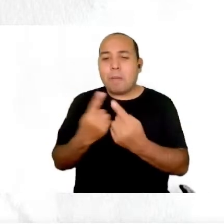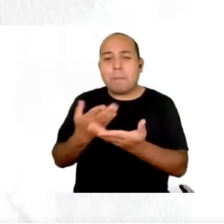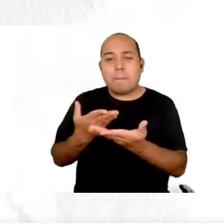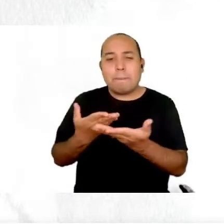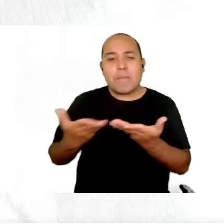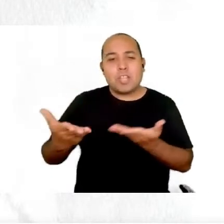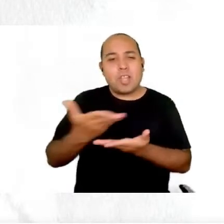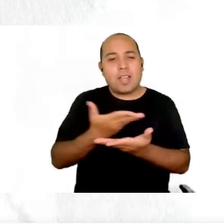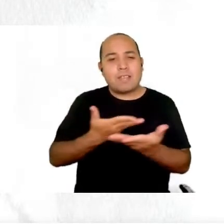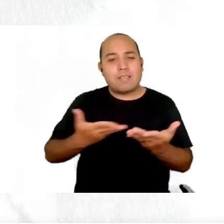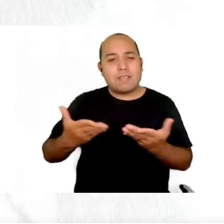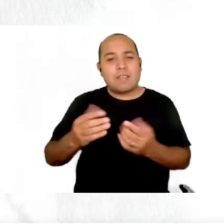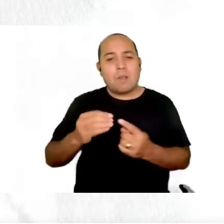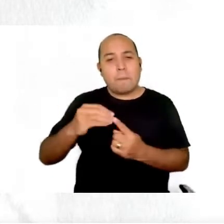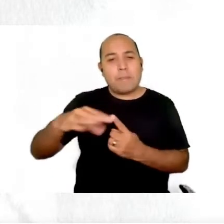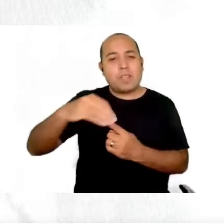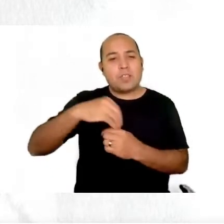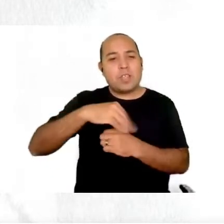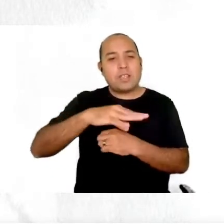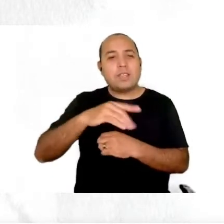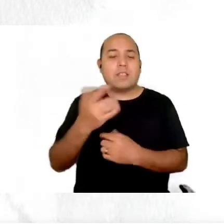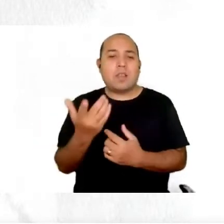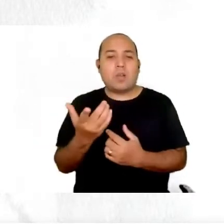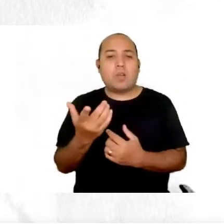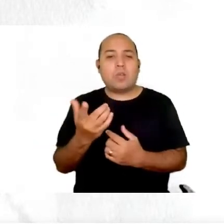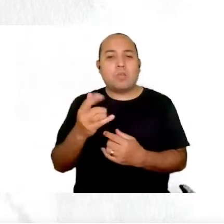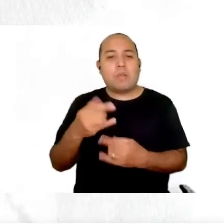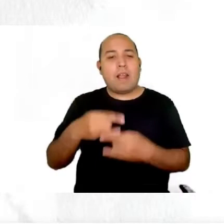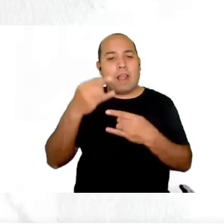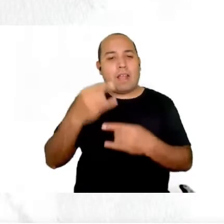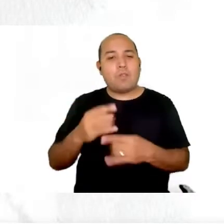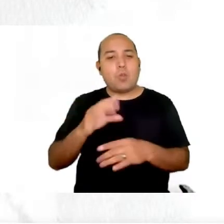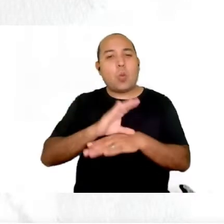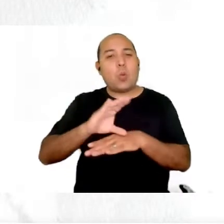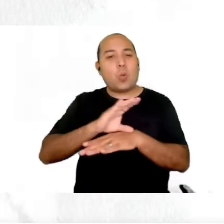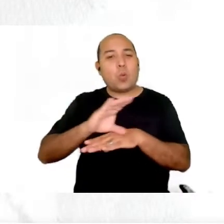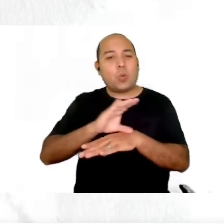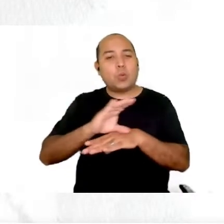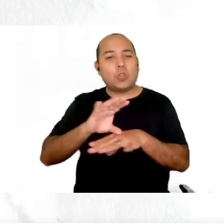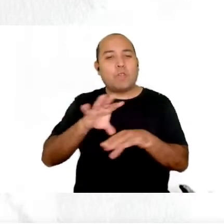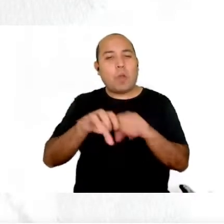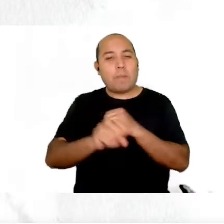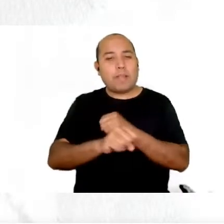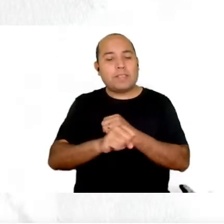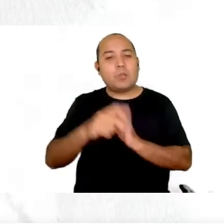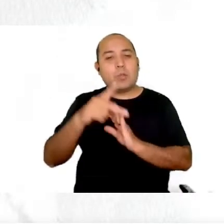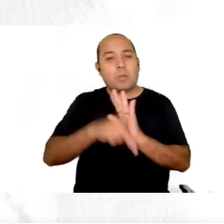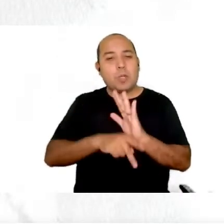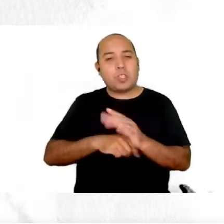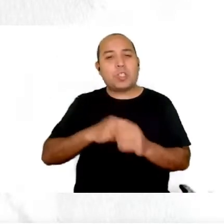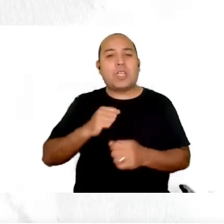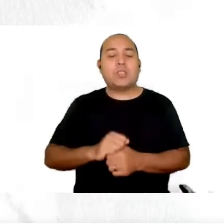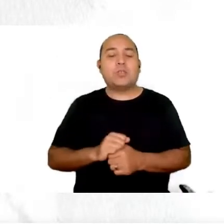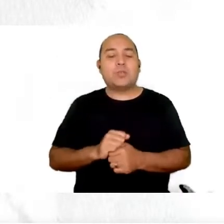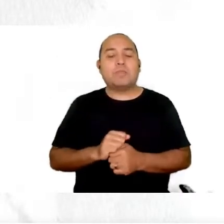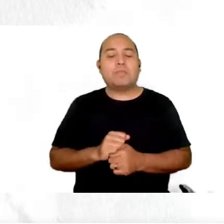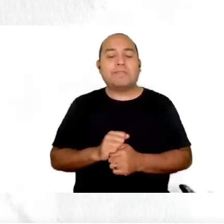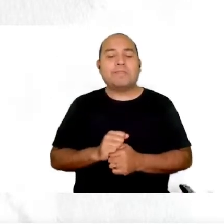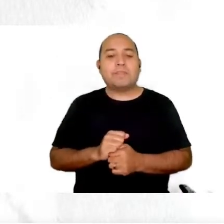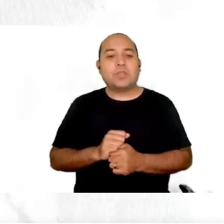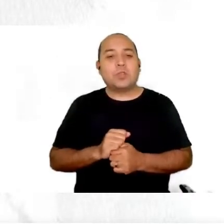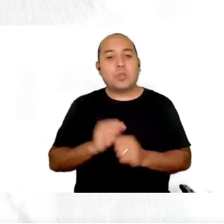do Portal e do nosso curso de formação, né? Do projeto de extensão sobre o Portal do Bicentenário na